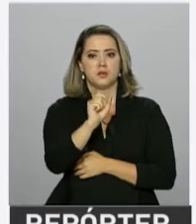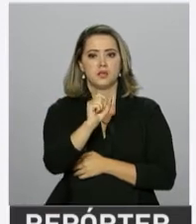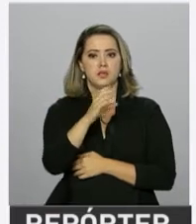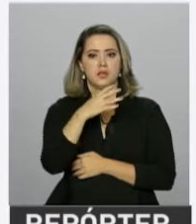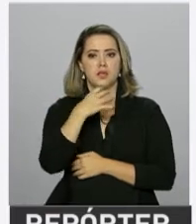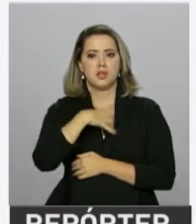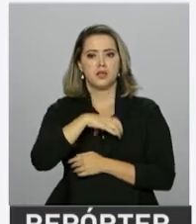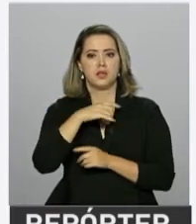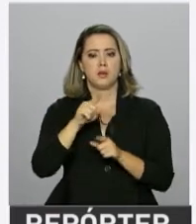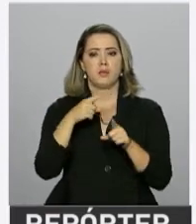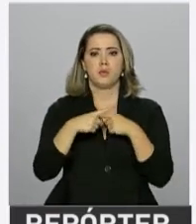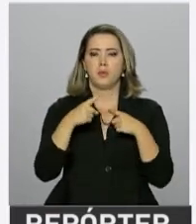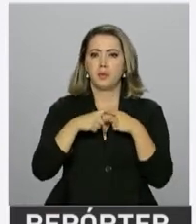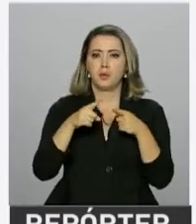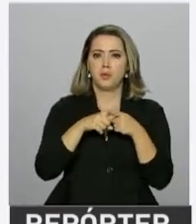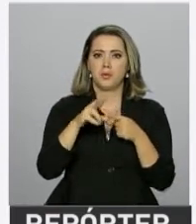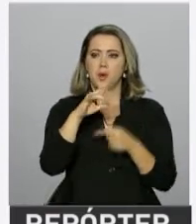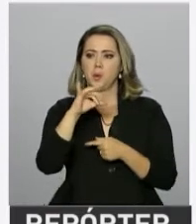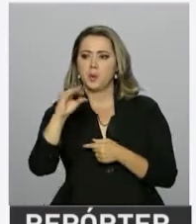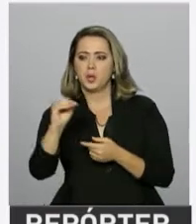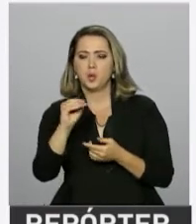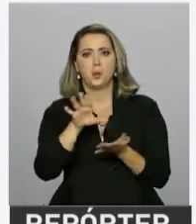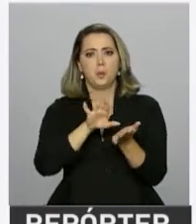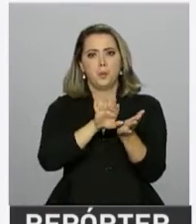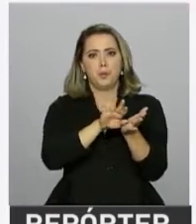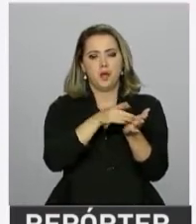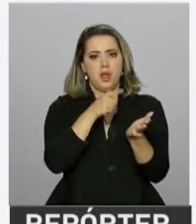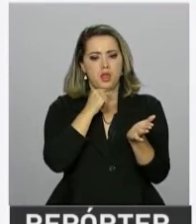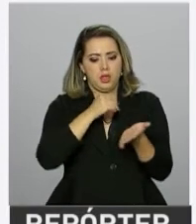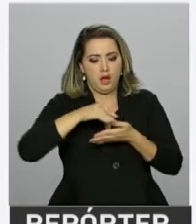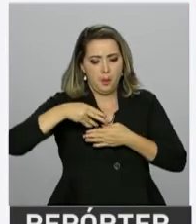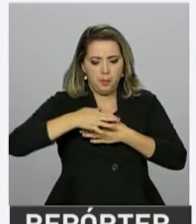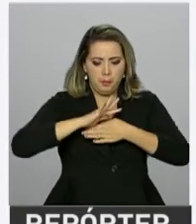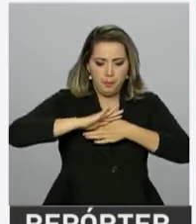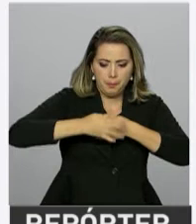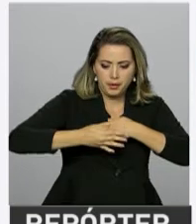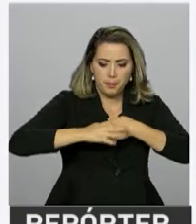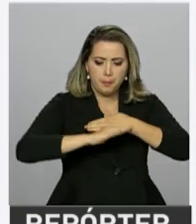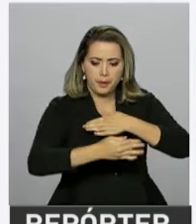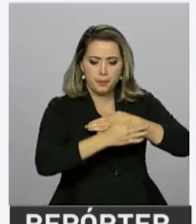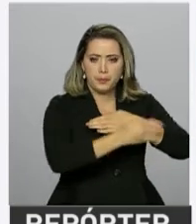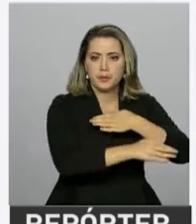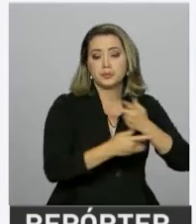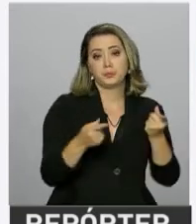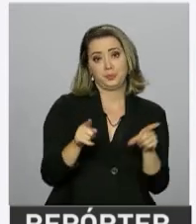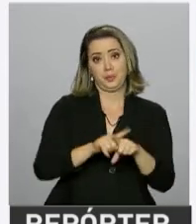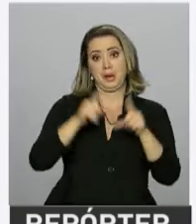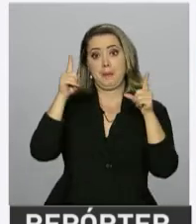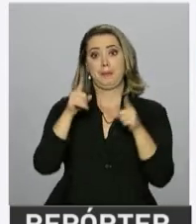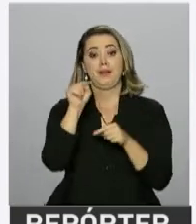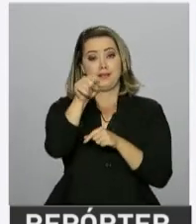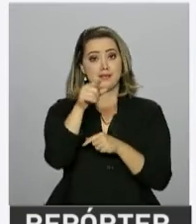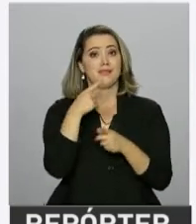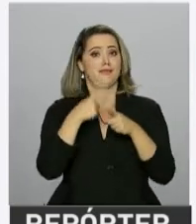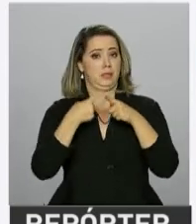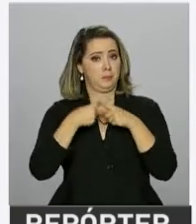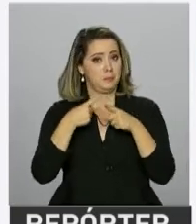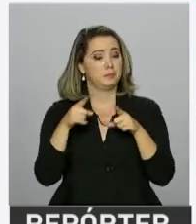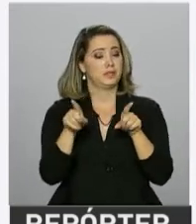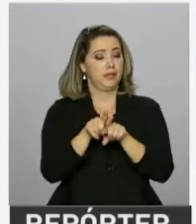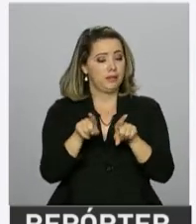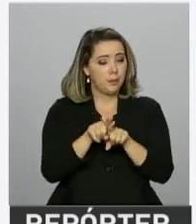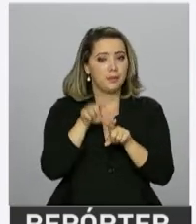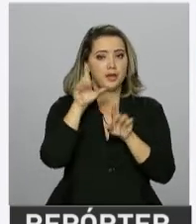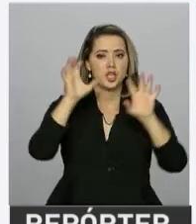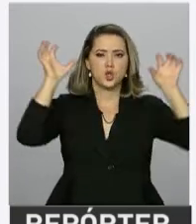erosões nas margens dos rios. Chuva intensa, inundação e enxurrada são a razão para a situação de emergência em